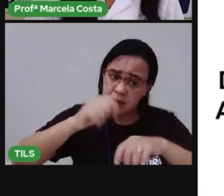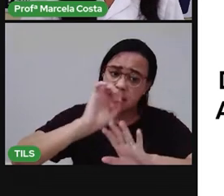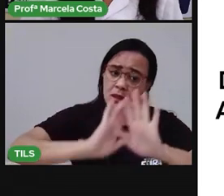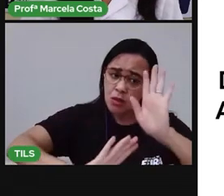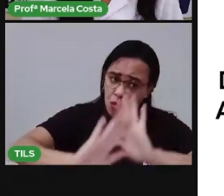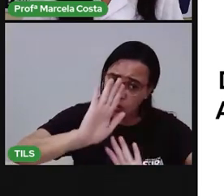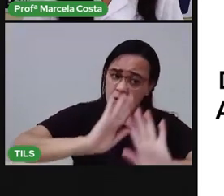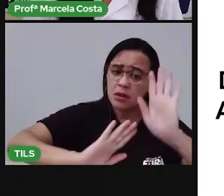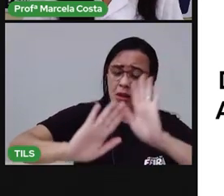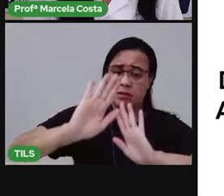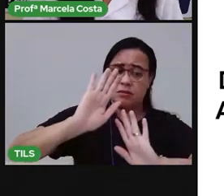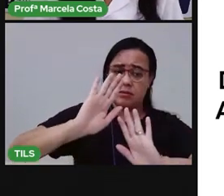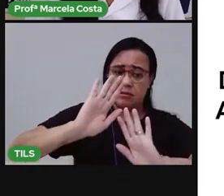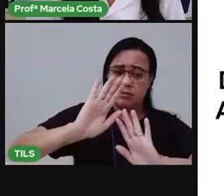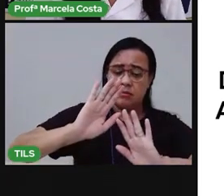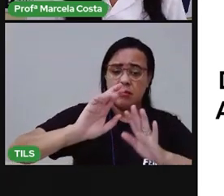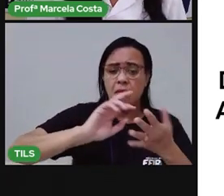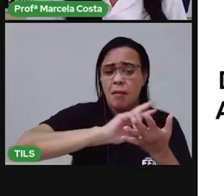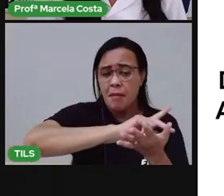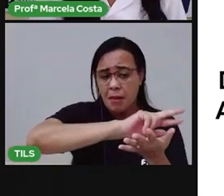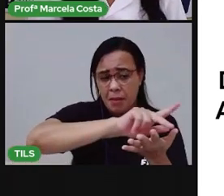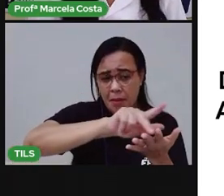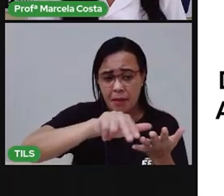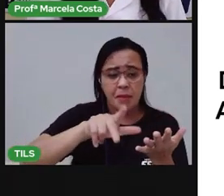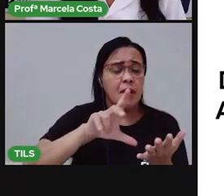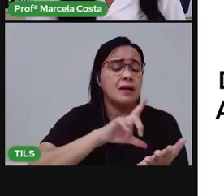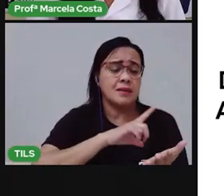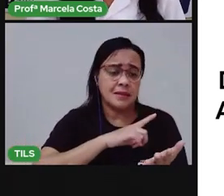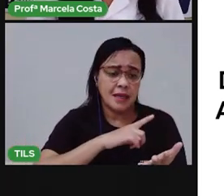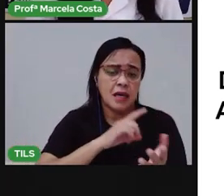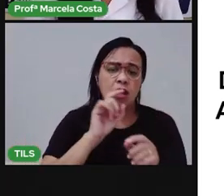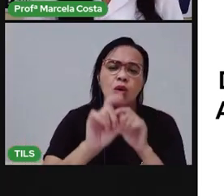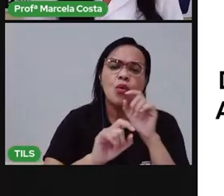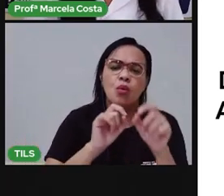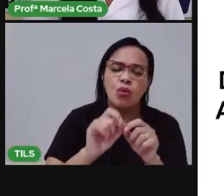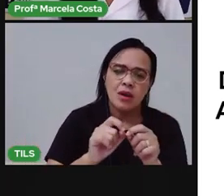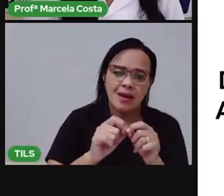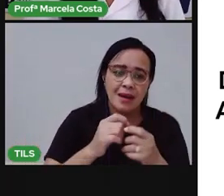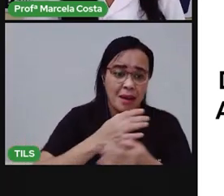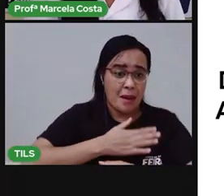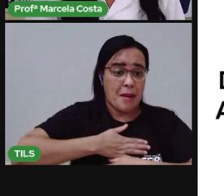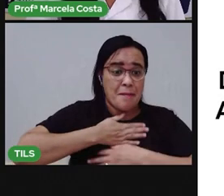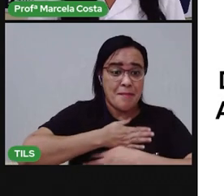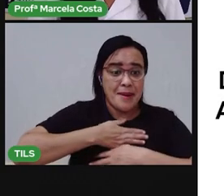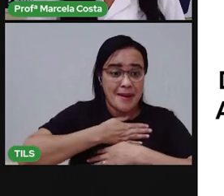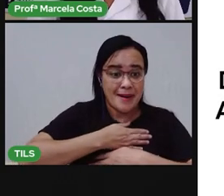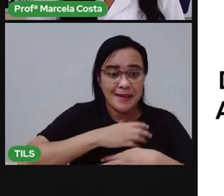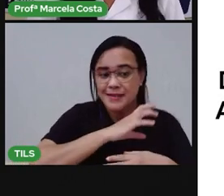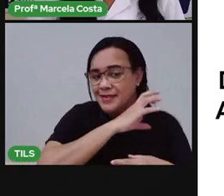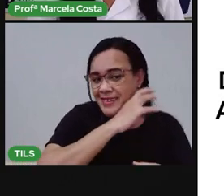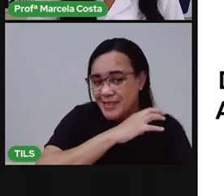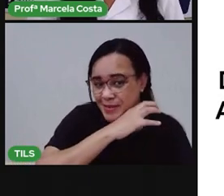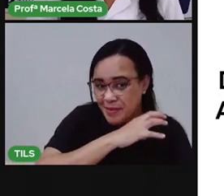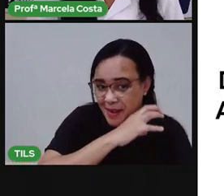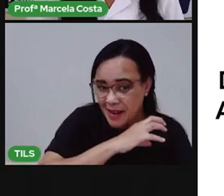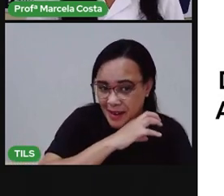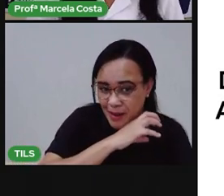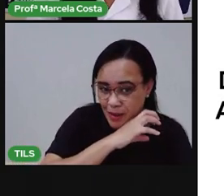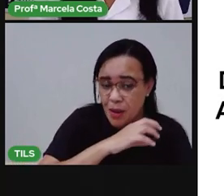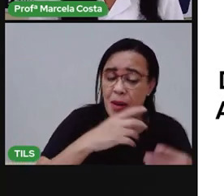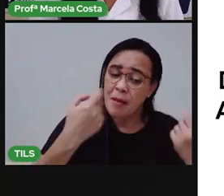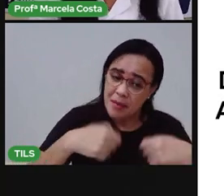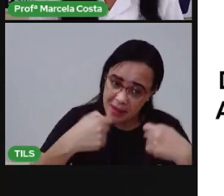Tem alguns cuidados que devemos ter, como dar banho neles, providenciar a alimentação,